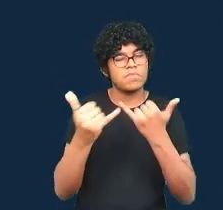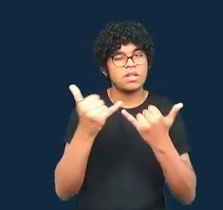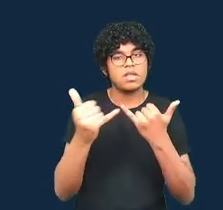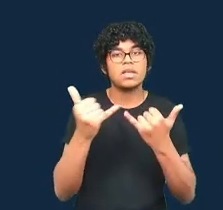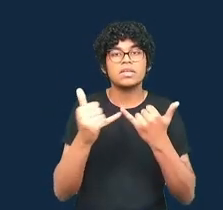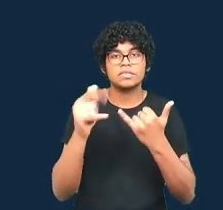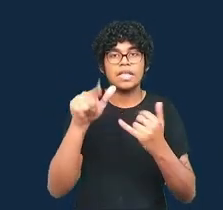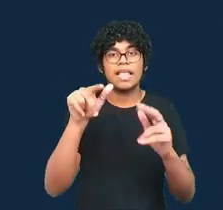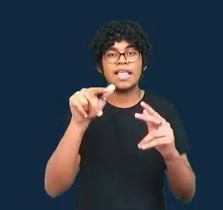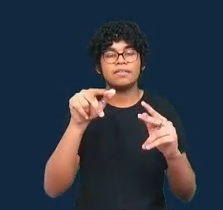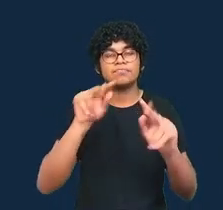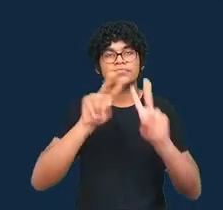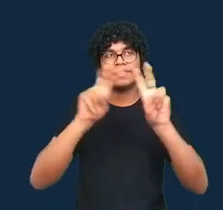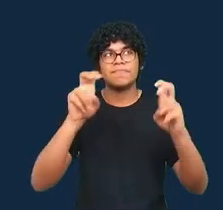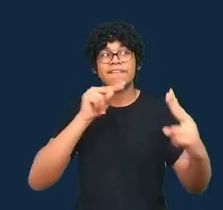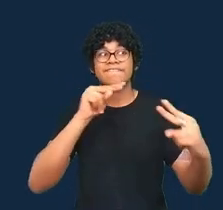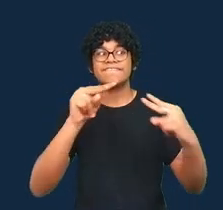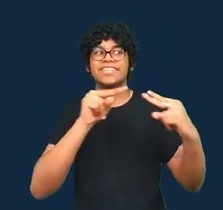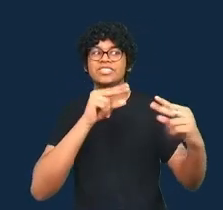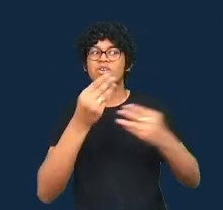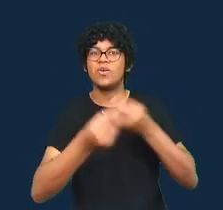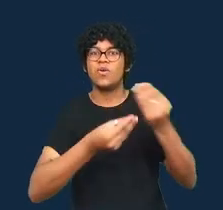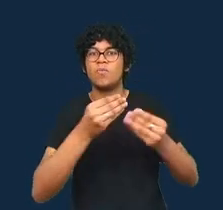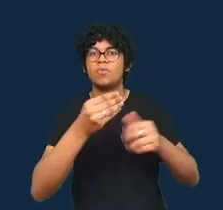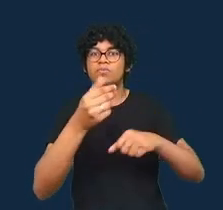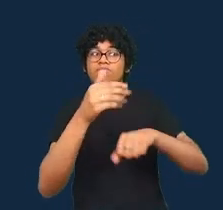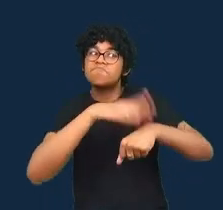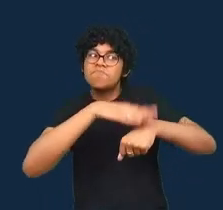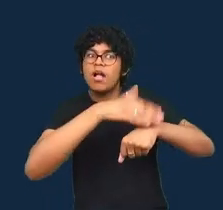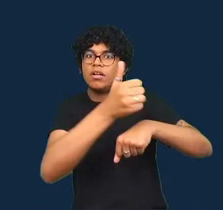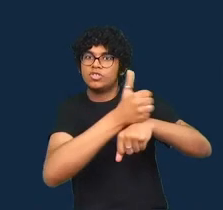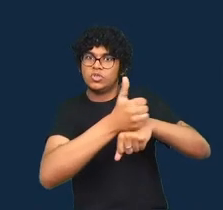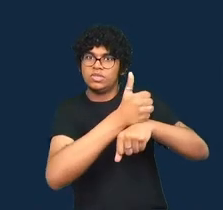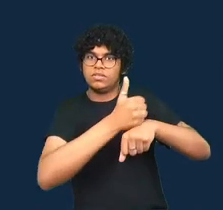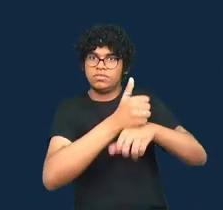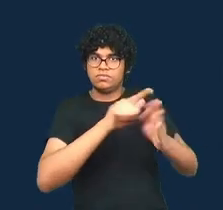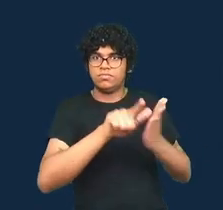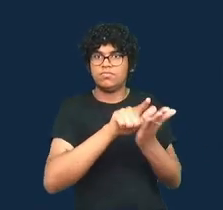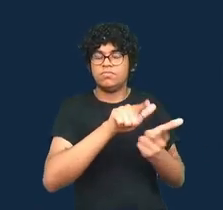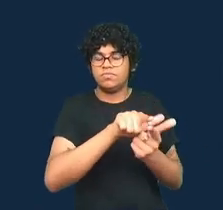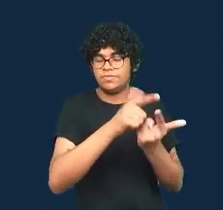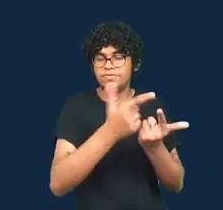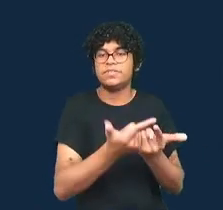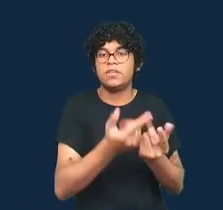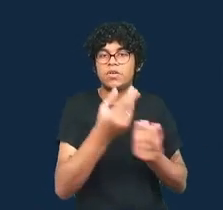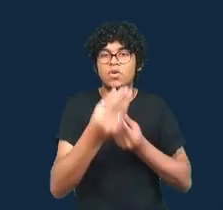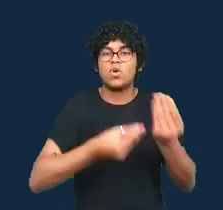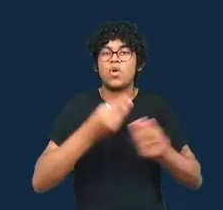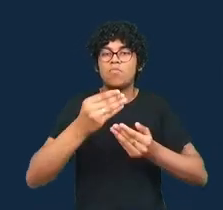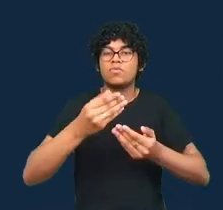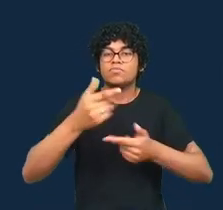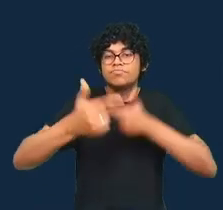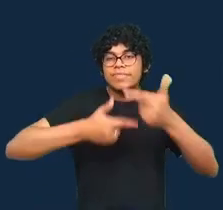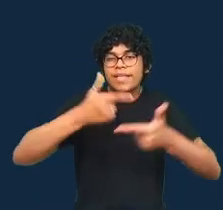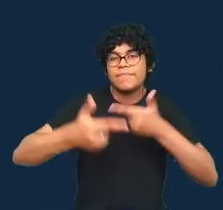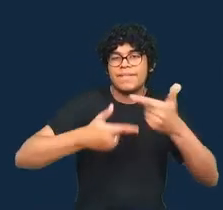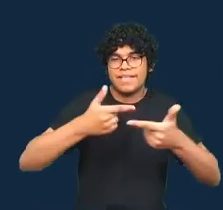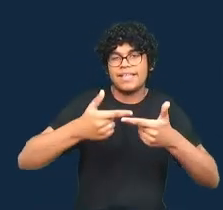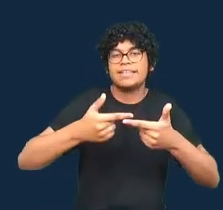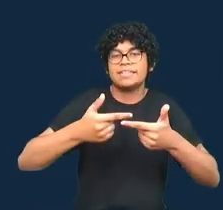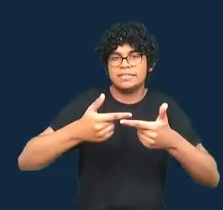próprios jornalistas e no seu capítulo sobre como jornalistas trabalham com a matriz da